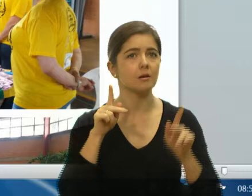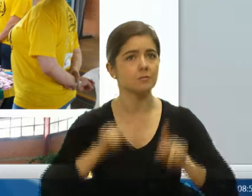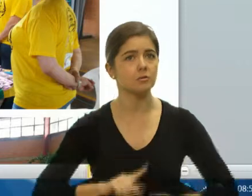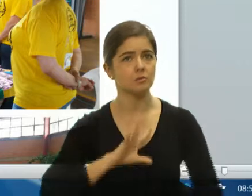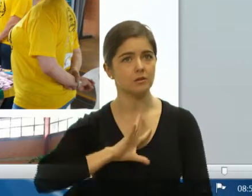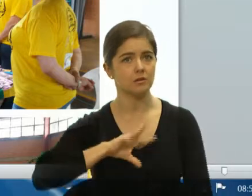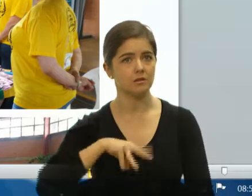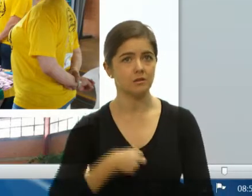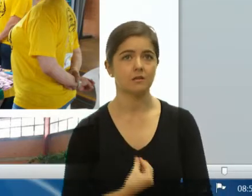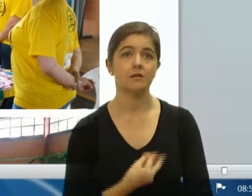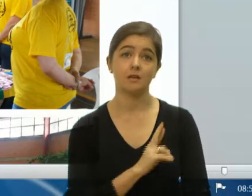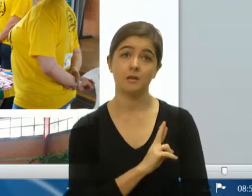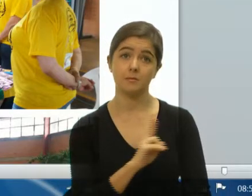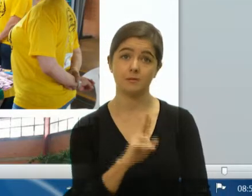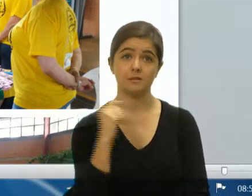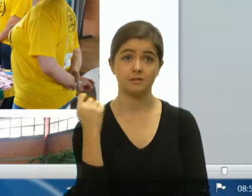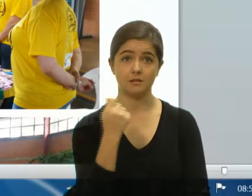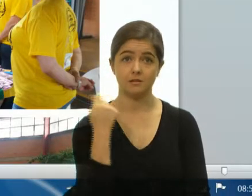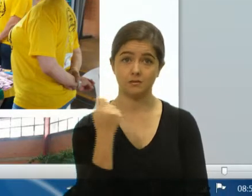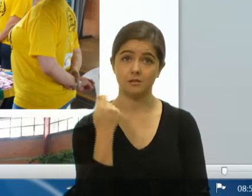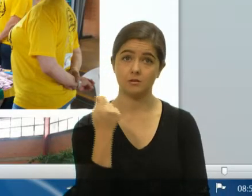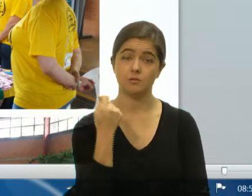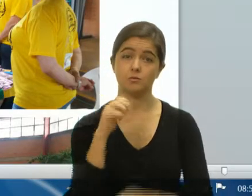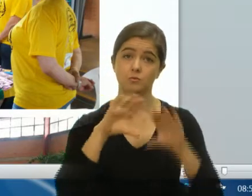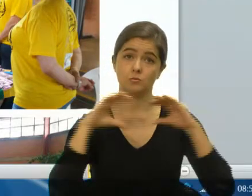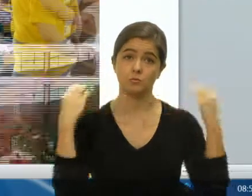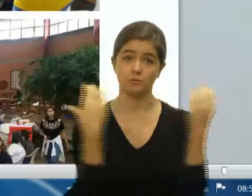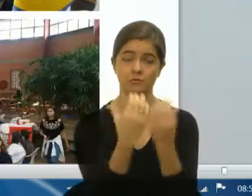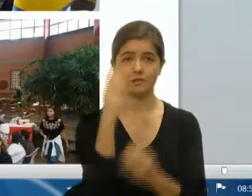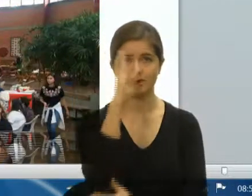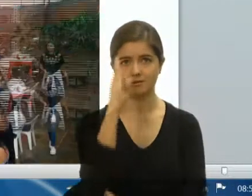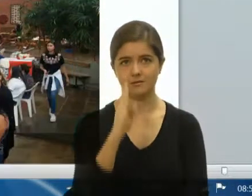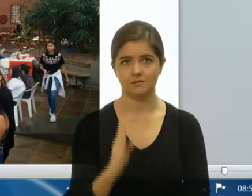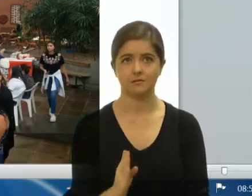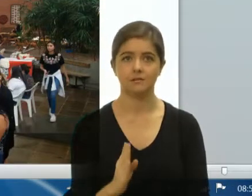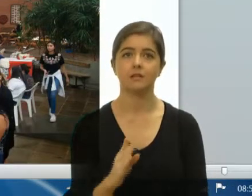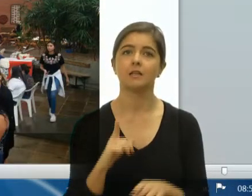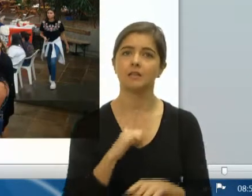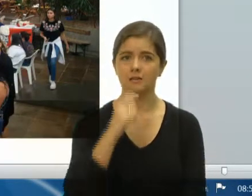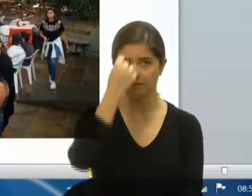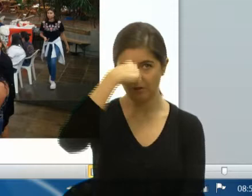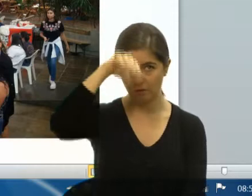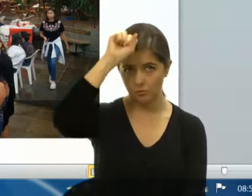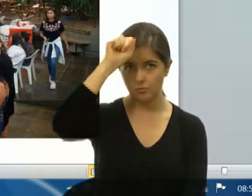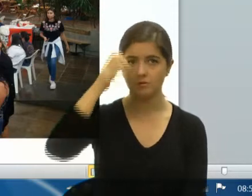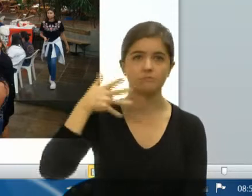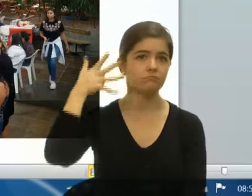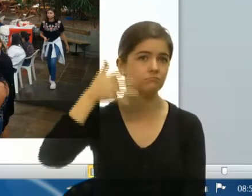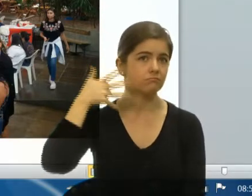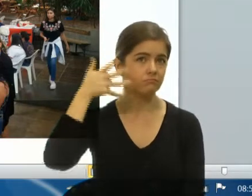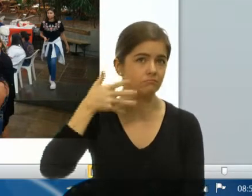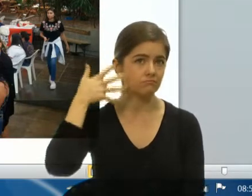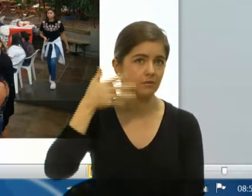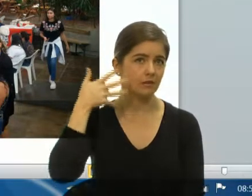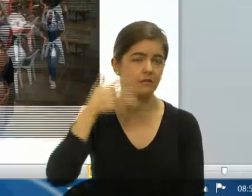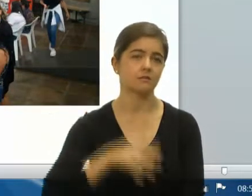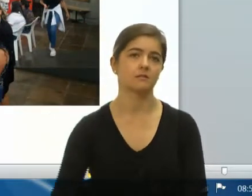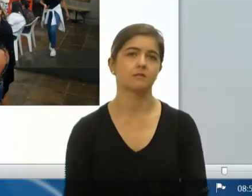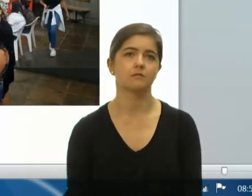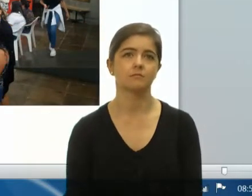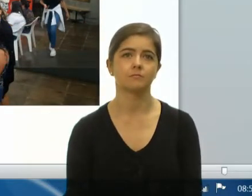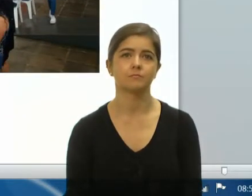representar o Estado do Rio Grande do Sul na Conferência Nacional. Tivemos na UCCS palestrando entre pares.